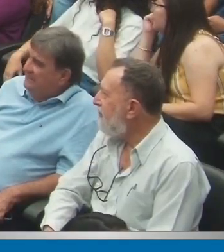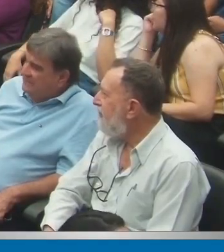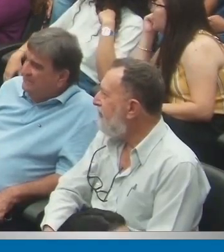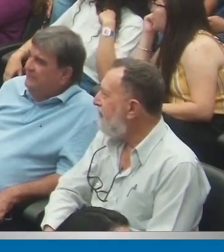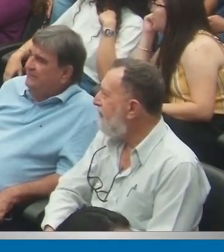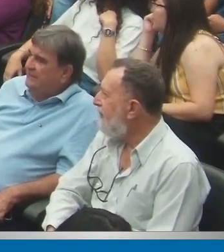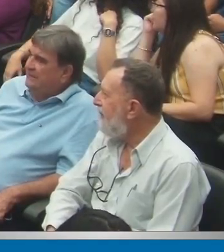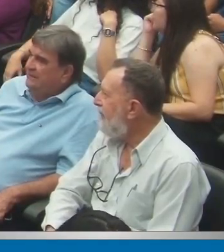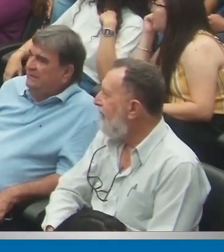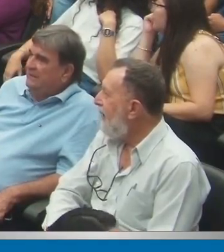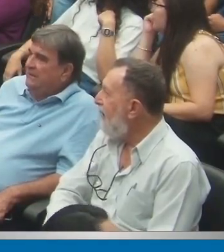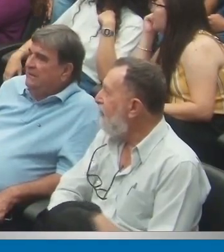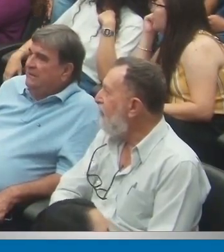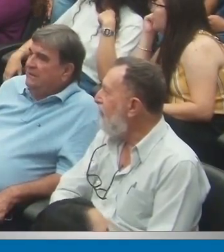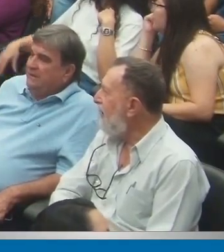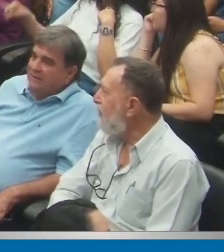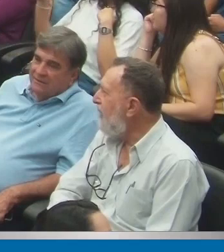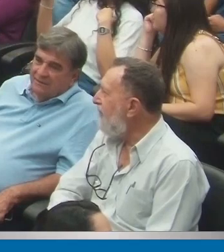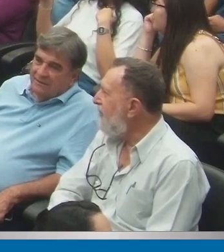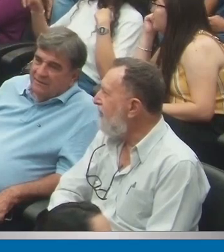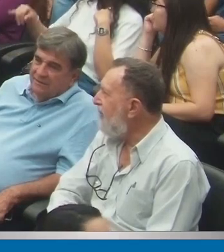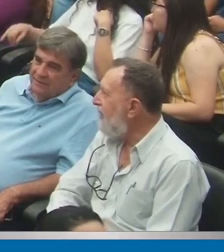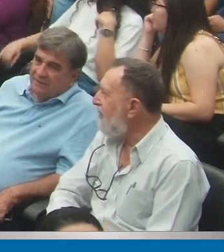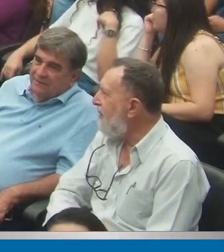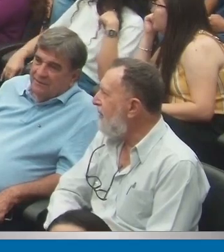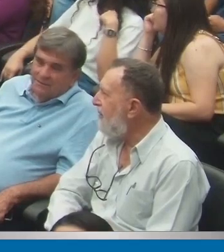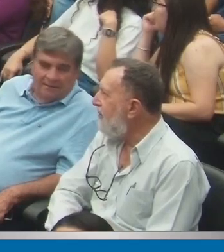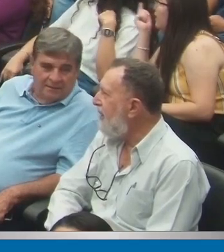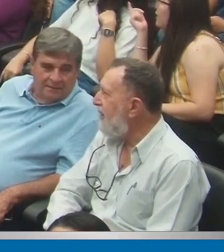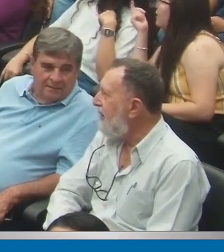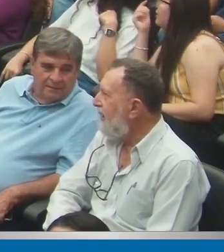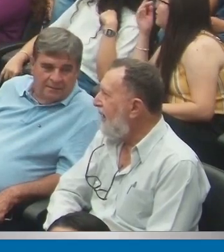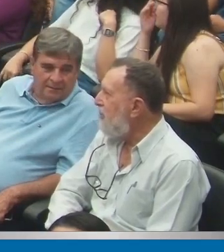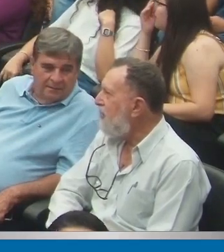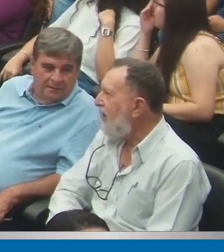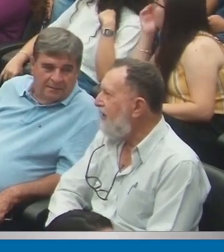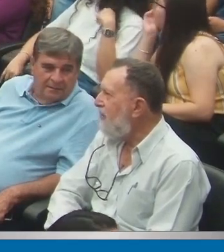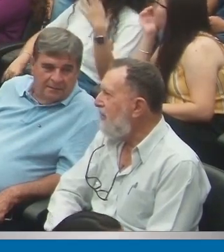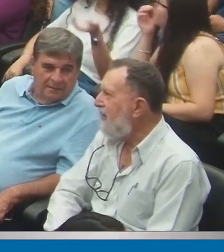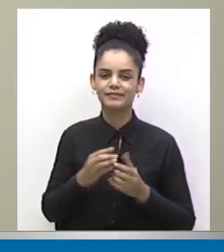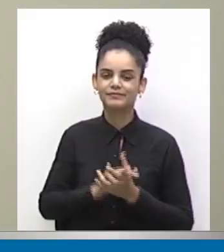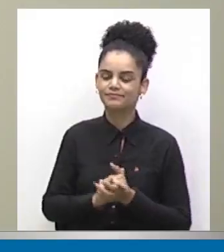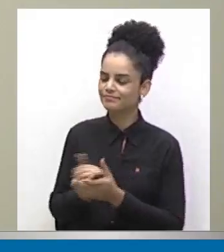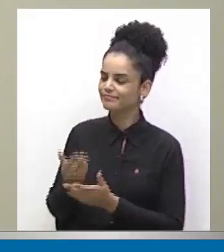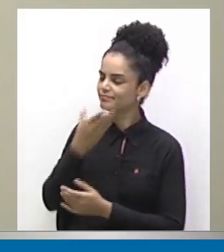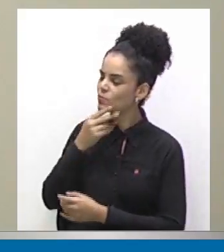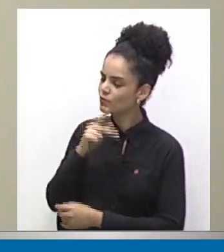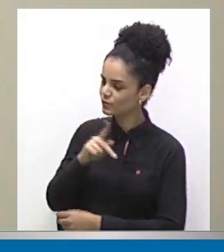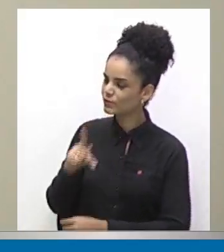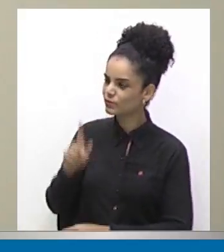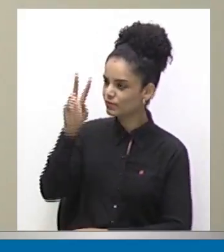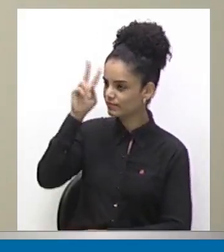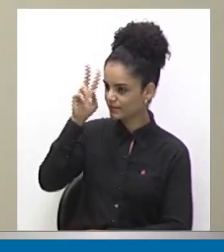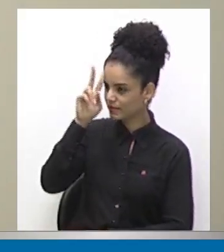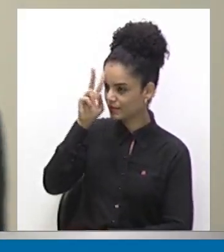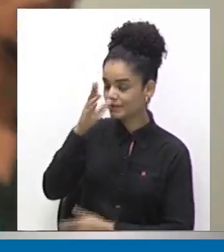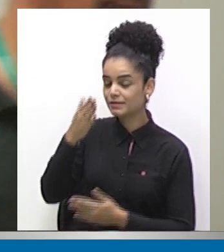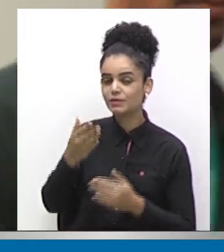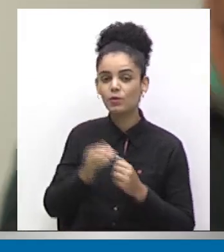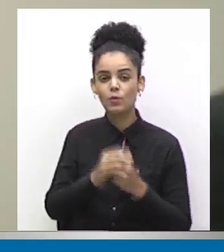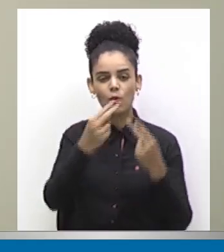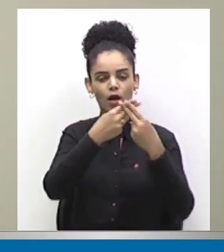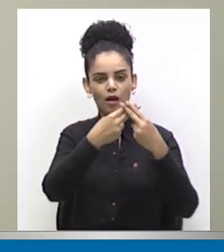servidores da Universidade. A proposição foi do vereador Igor Dias. Unimontes foi o primeiro